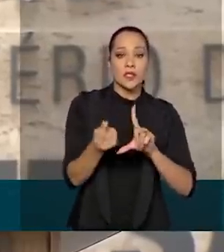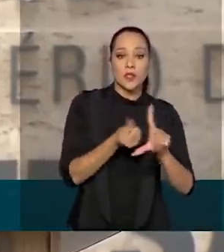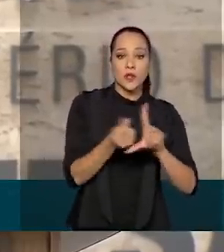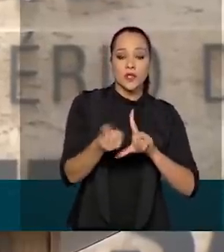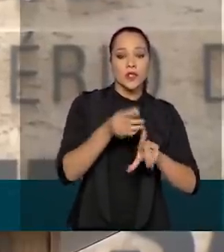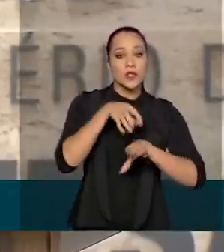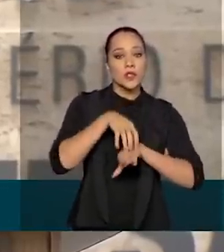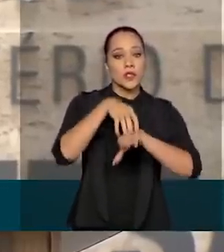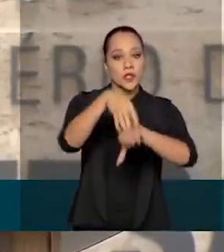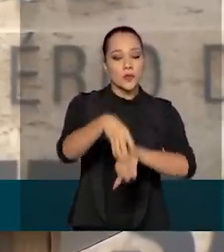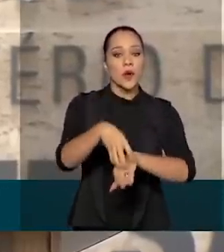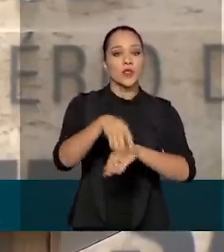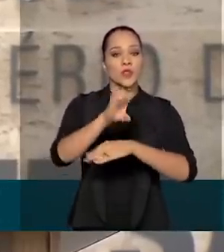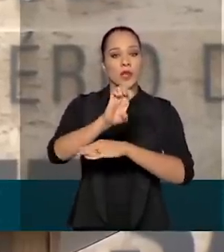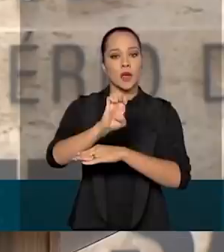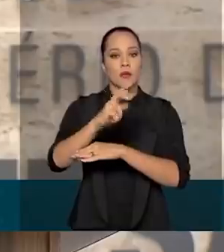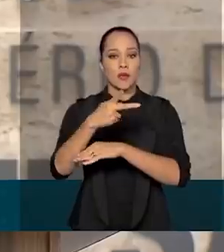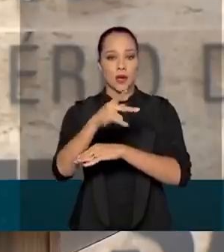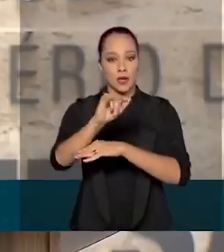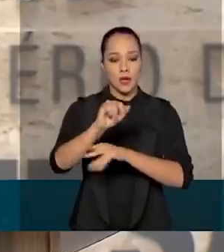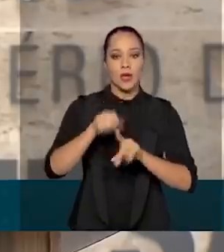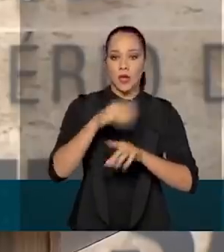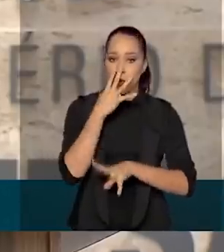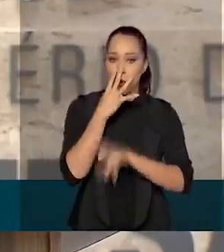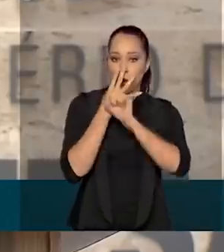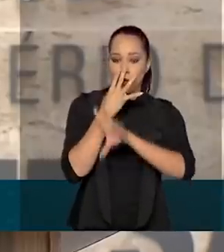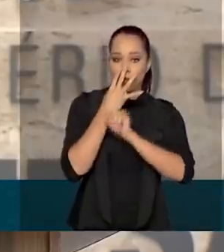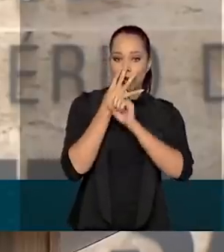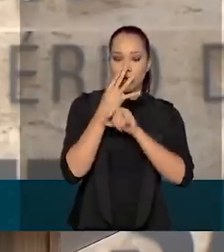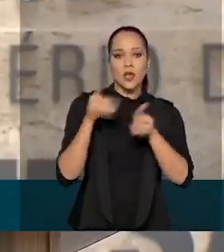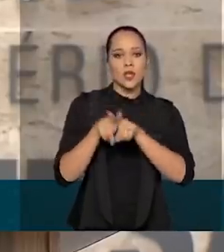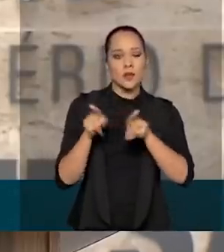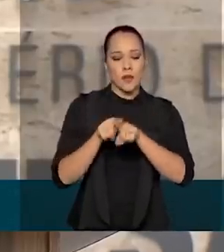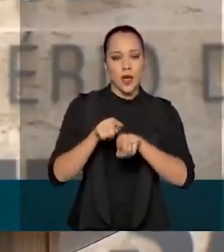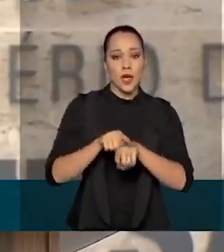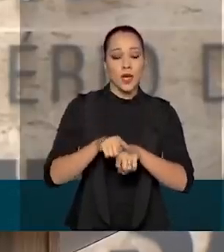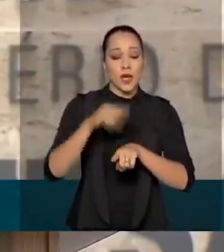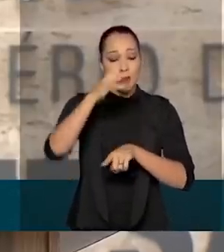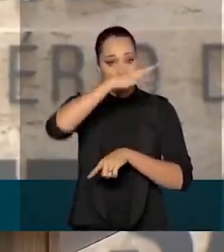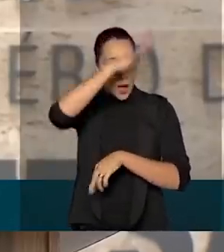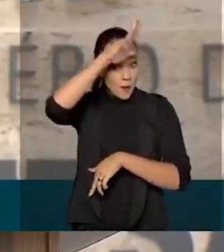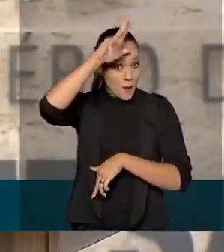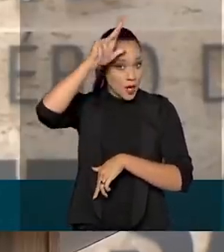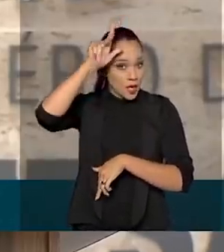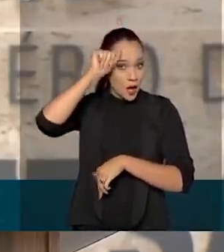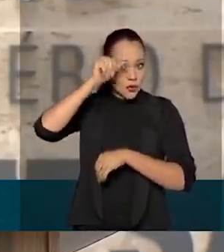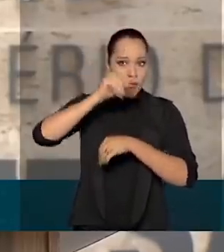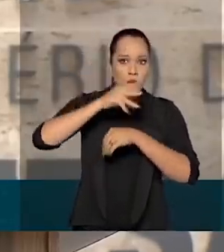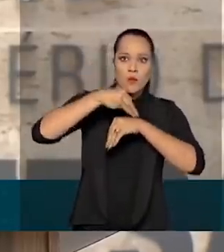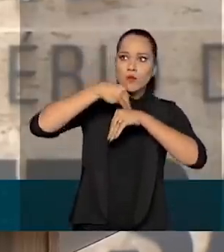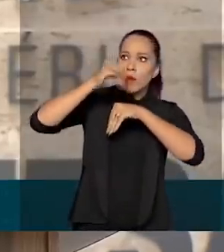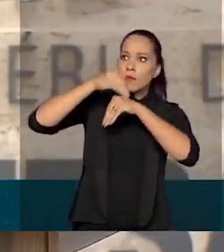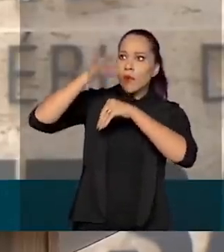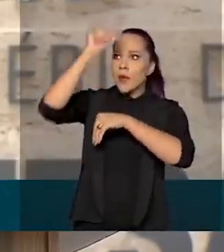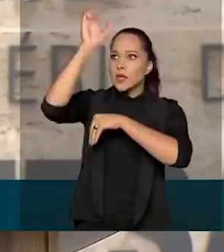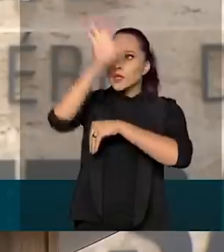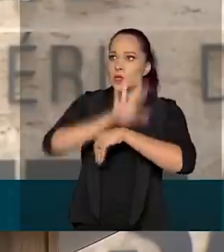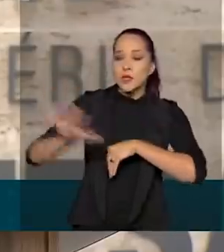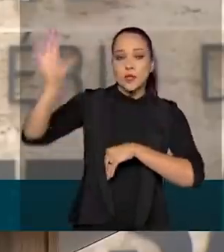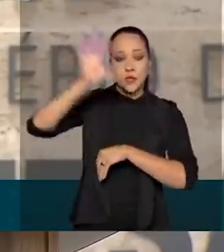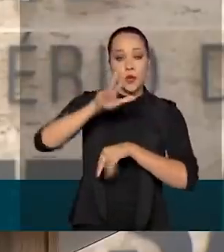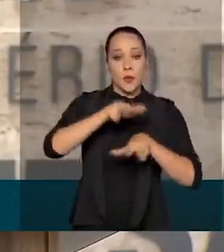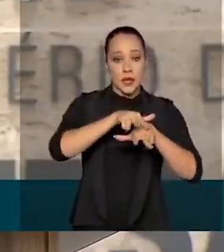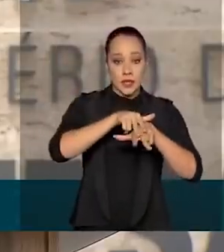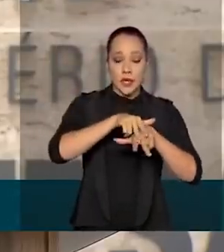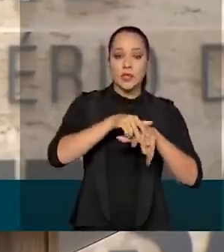transporte de EPIs e oxigênio, a evacuação de paciência de Manaus para todo o país e a vacinação